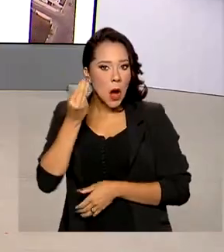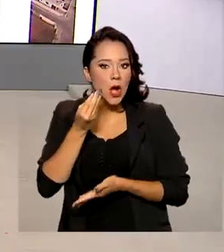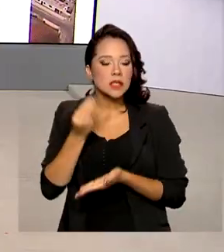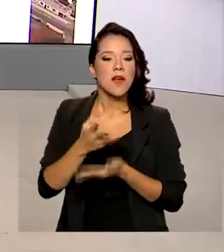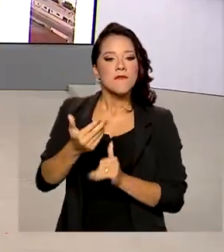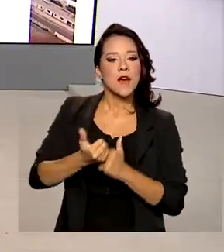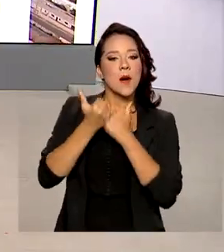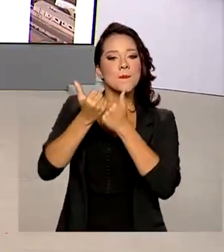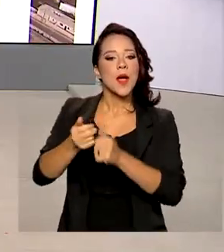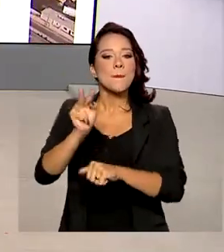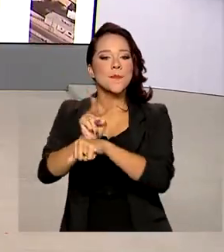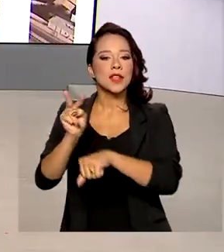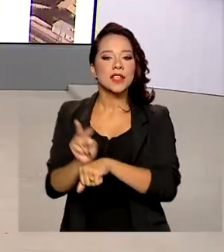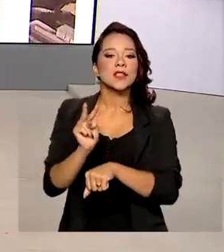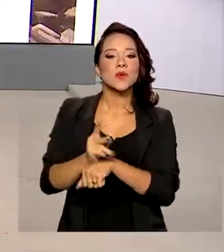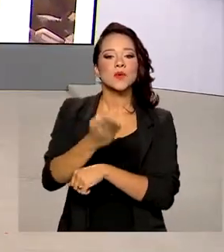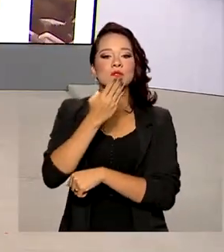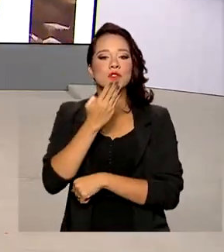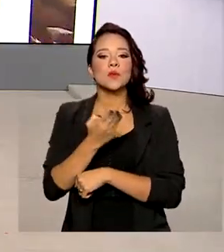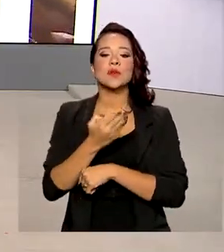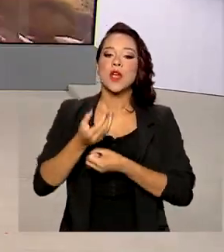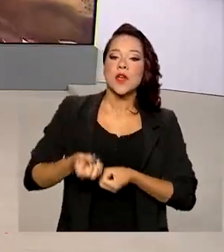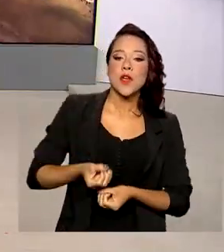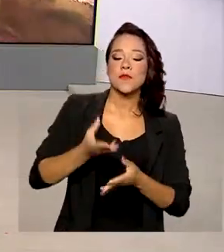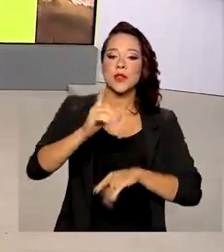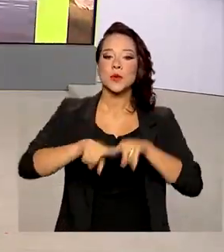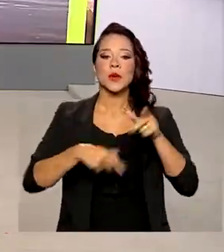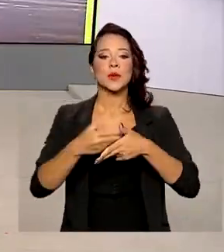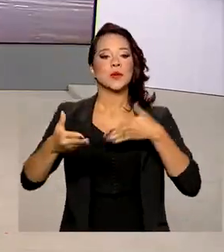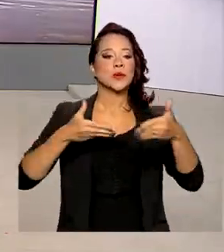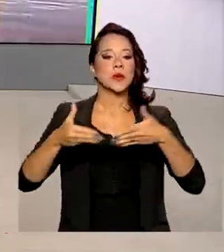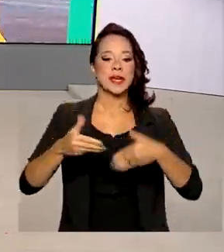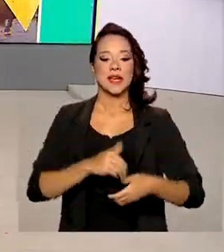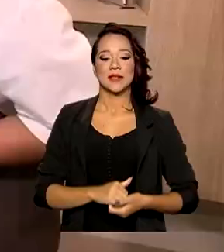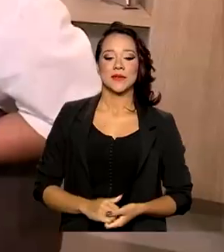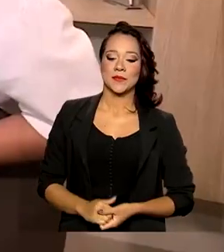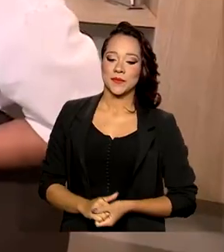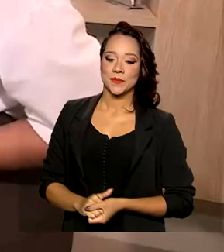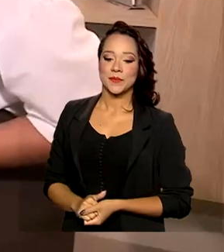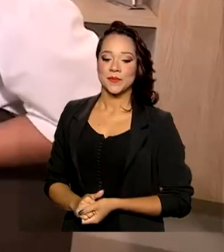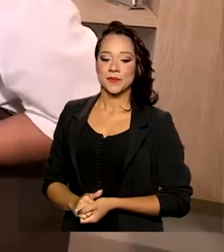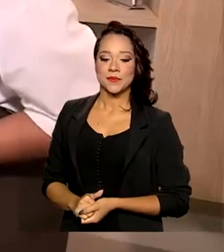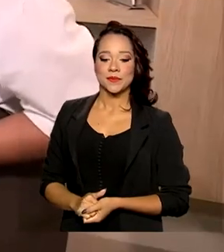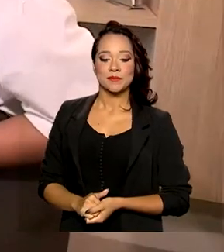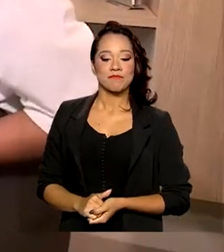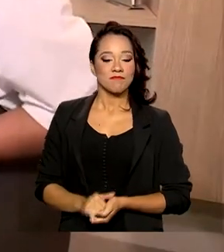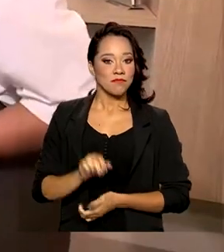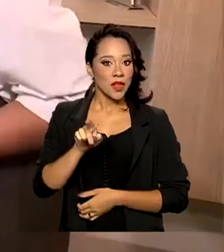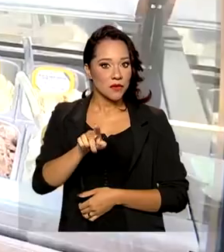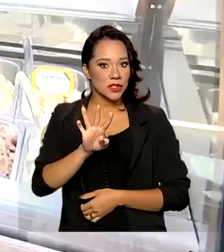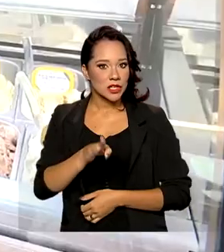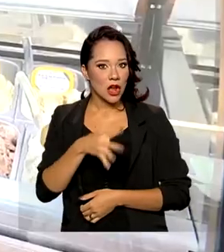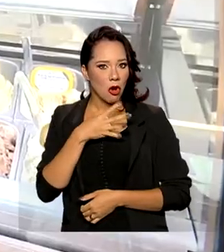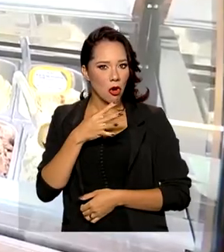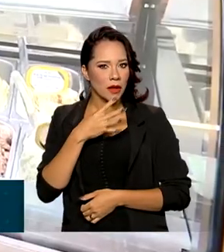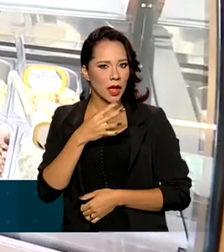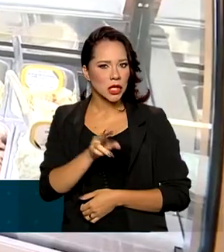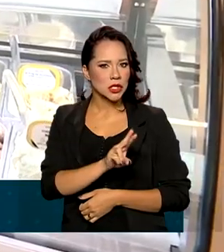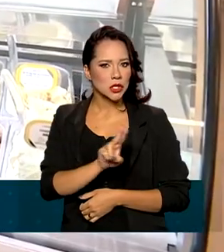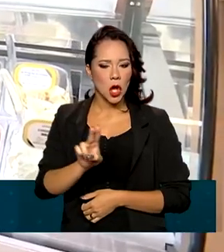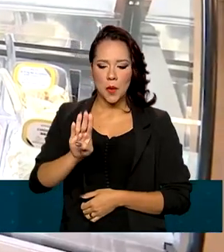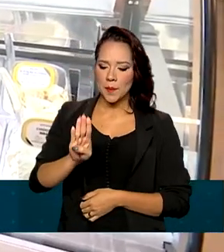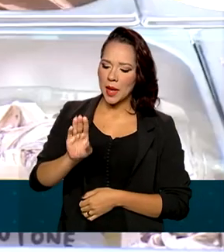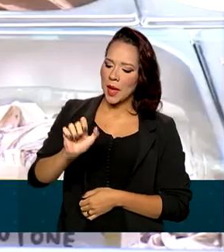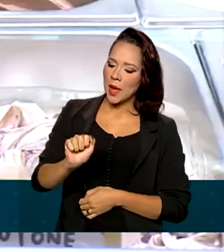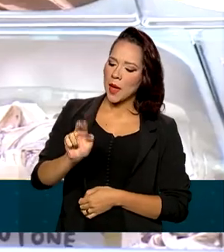vai apoiar a preservação das espécies e a oferta do produto no mercado. Você já deve ter ouvido falar